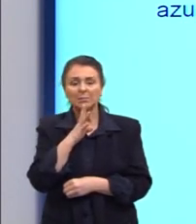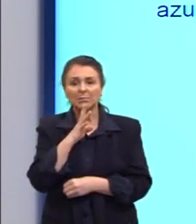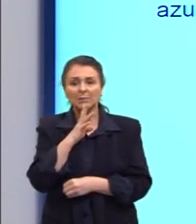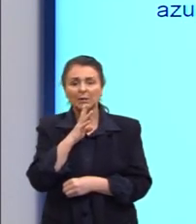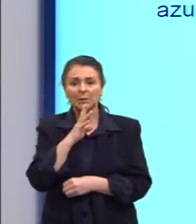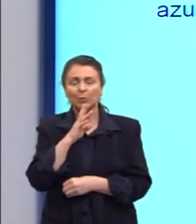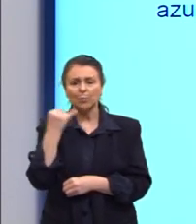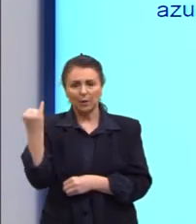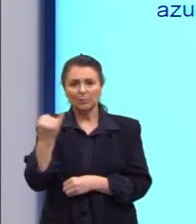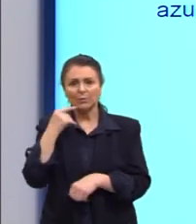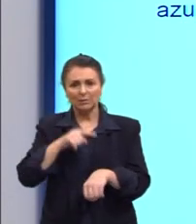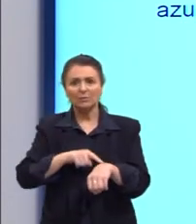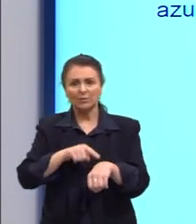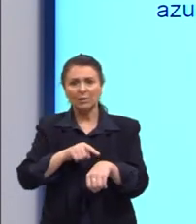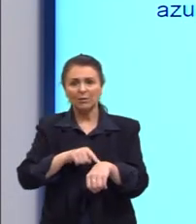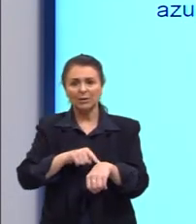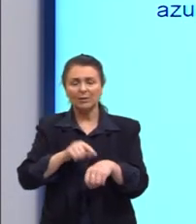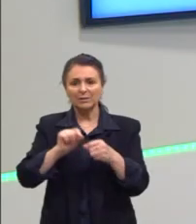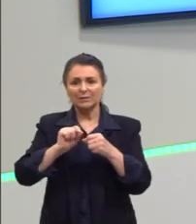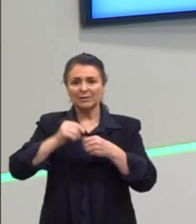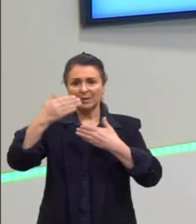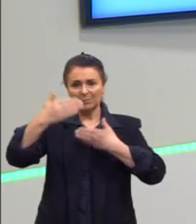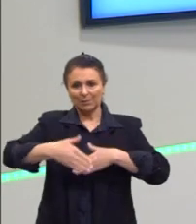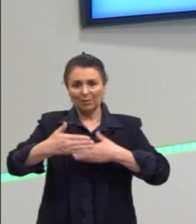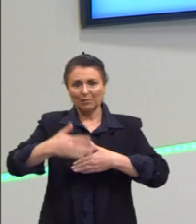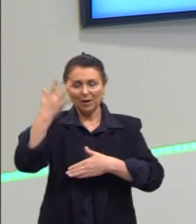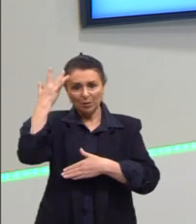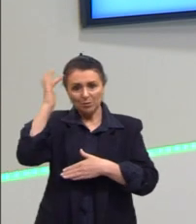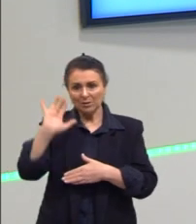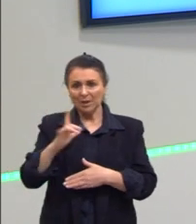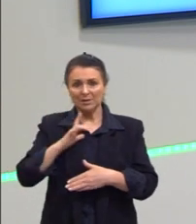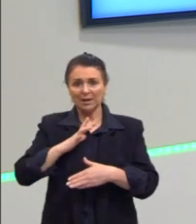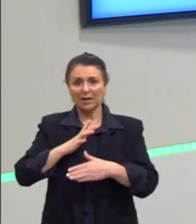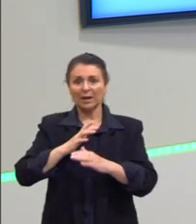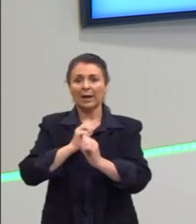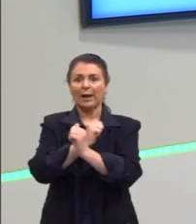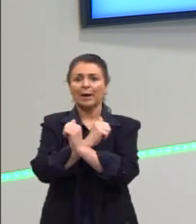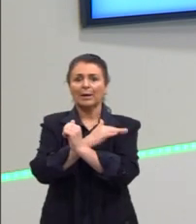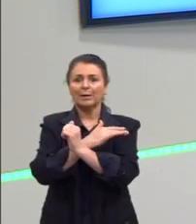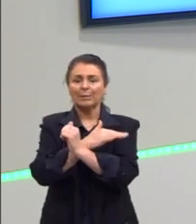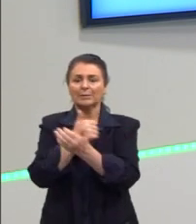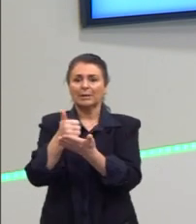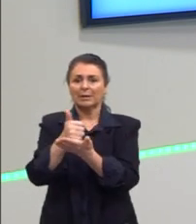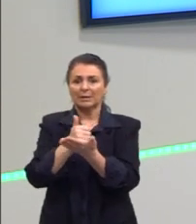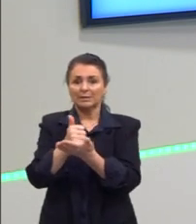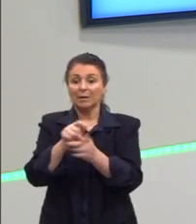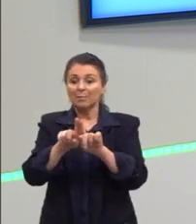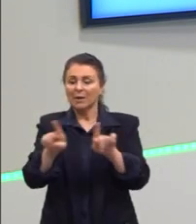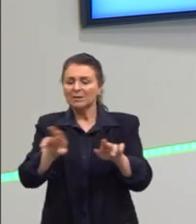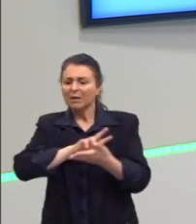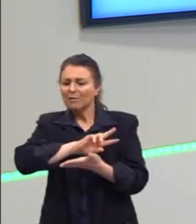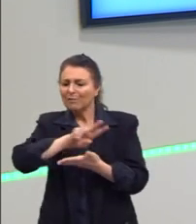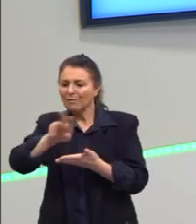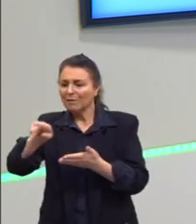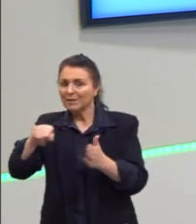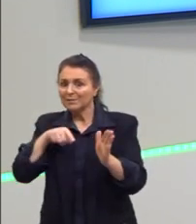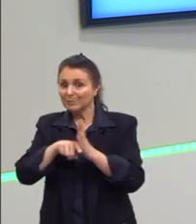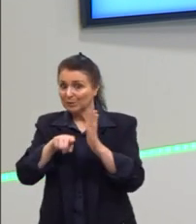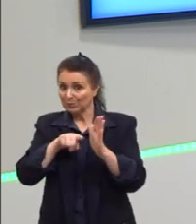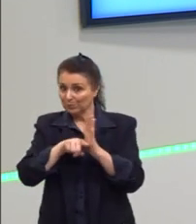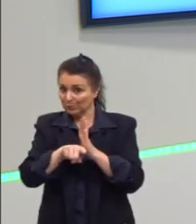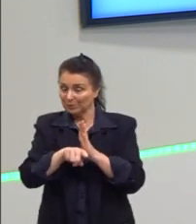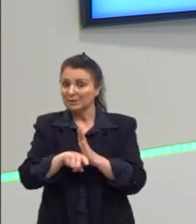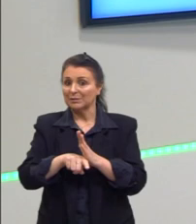Não traz a fórmula da soda para eu saber se ela é uma base ou ela é um ácido, mas várias vezes em várias questões e problemas